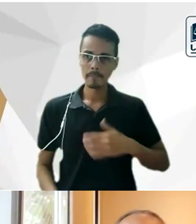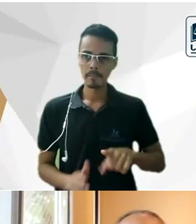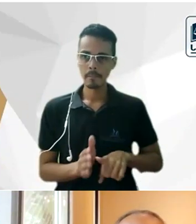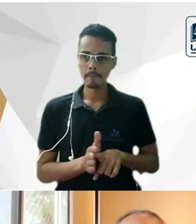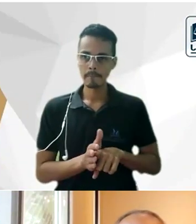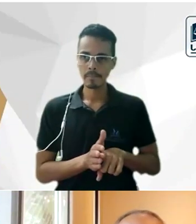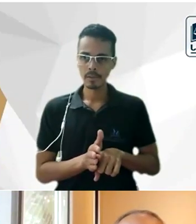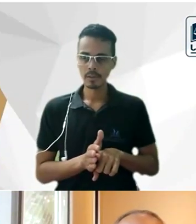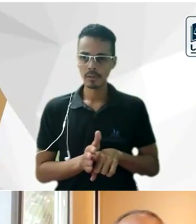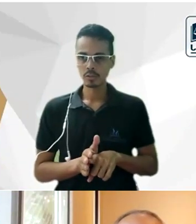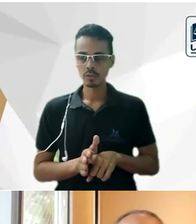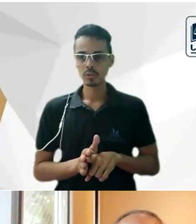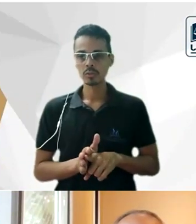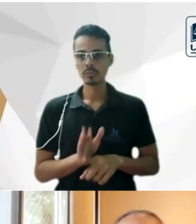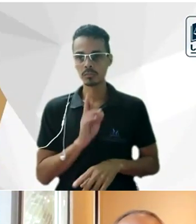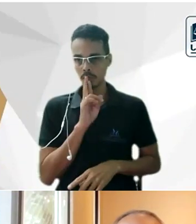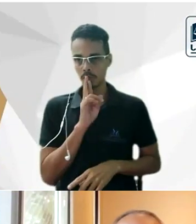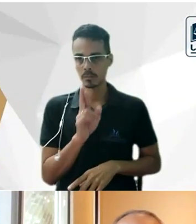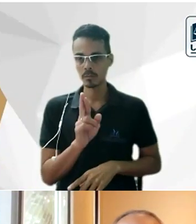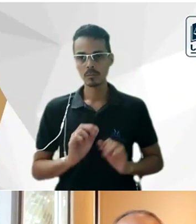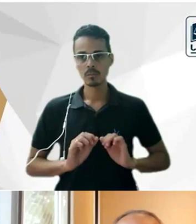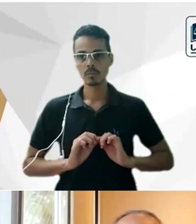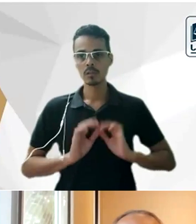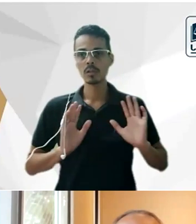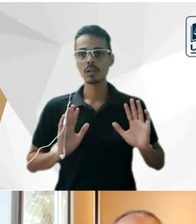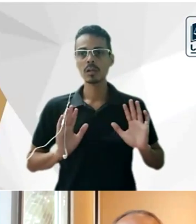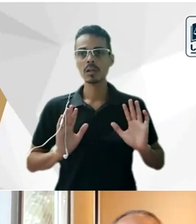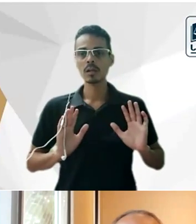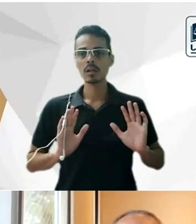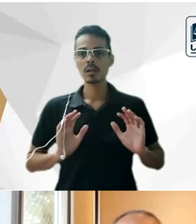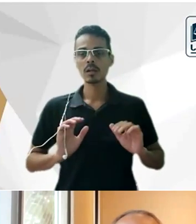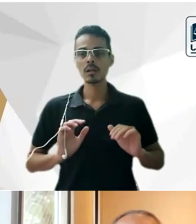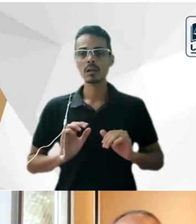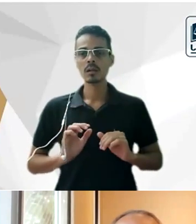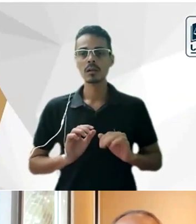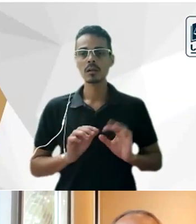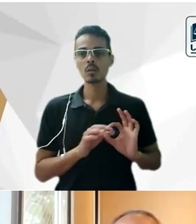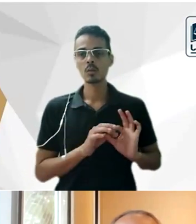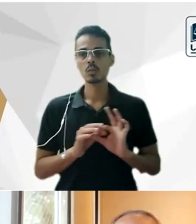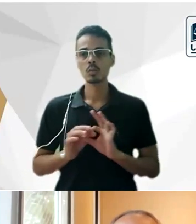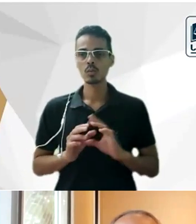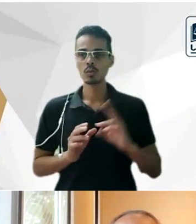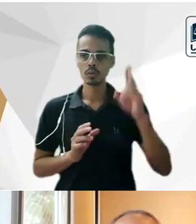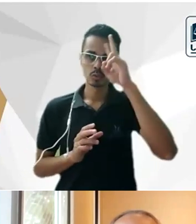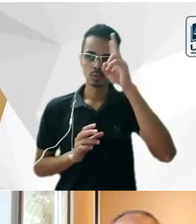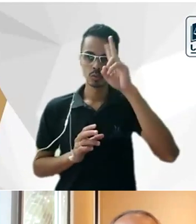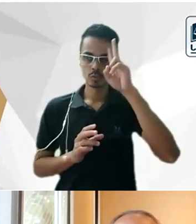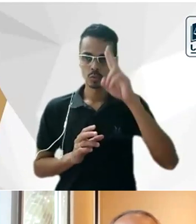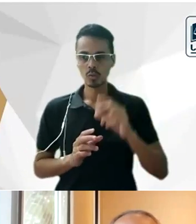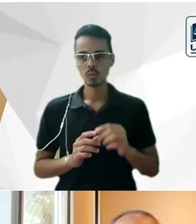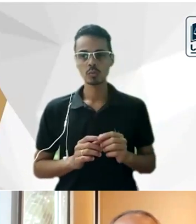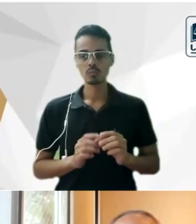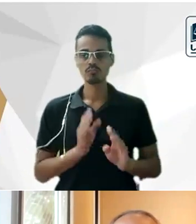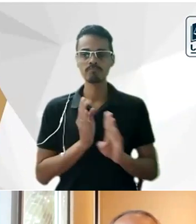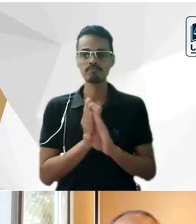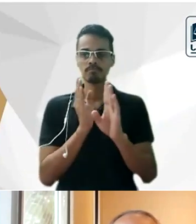mais claramente eu diria que tem ela está hoje em dia ela se insere num contexto histórico de redescobrir autores